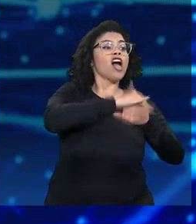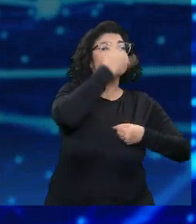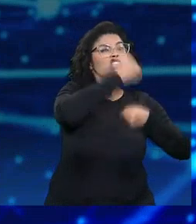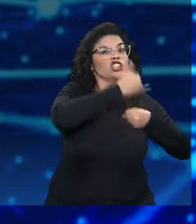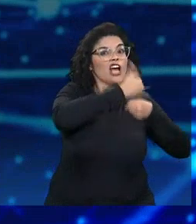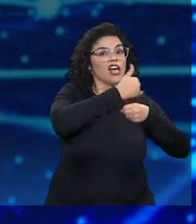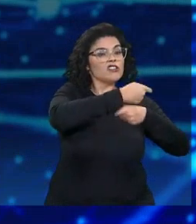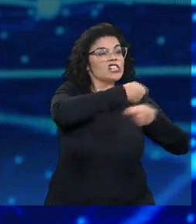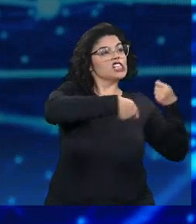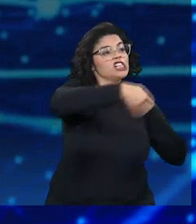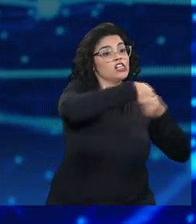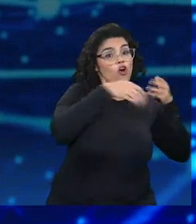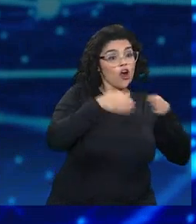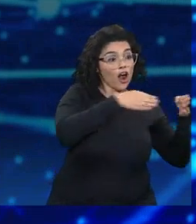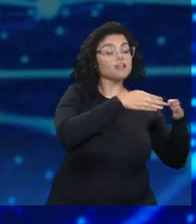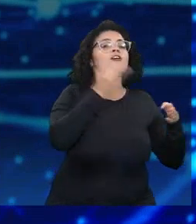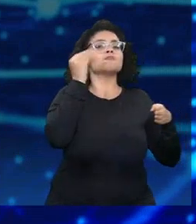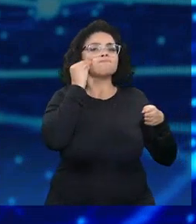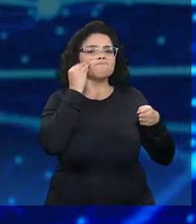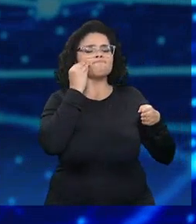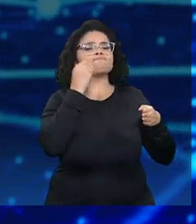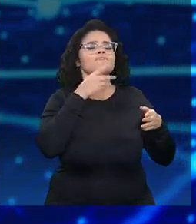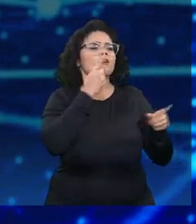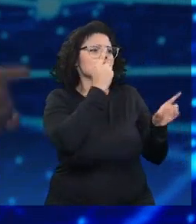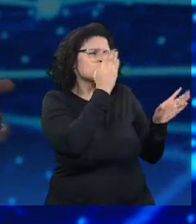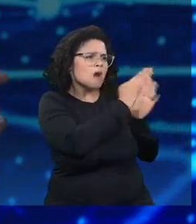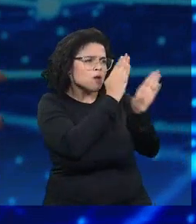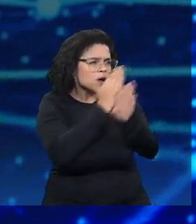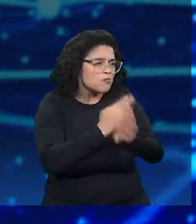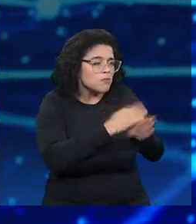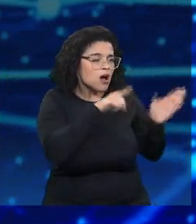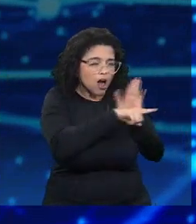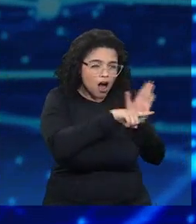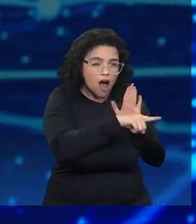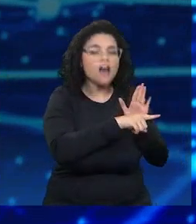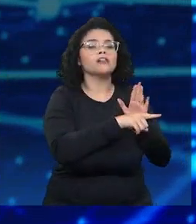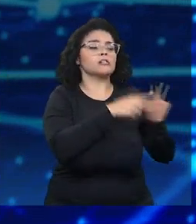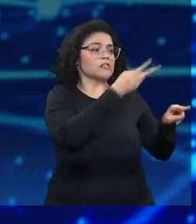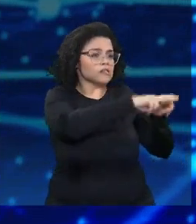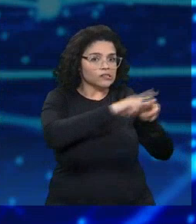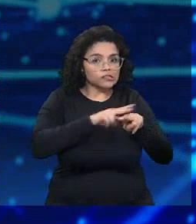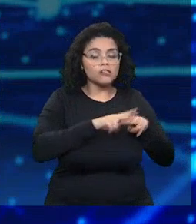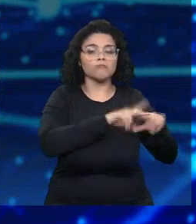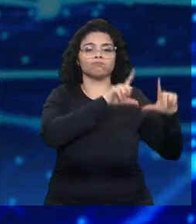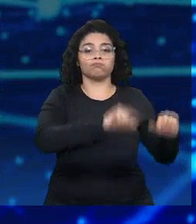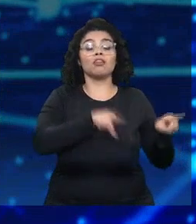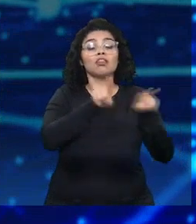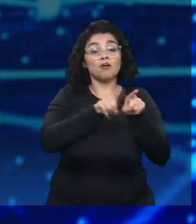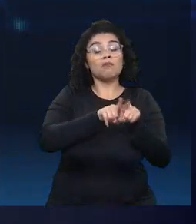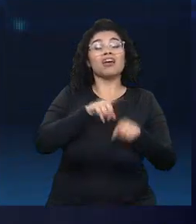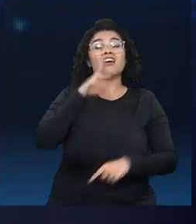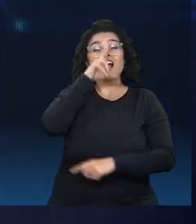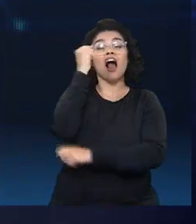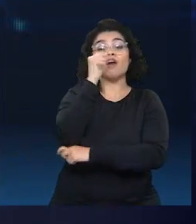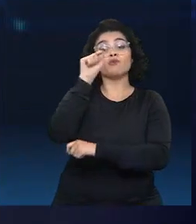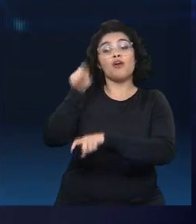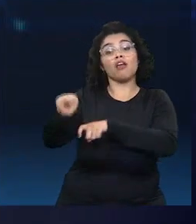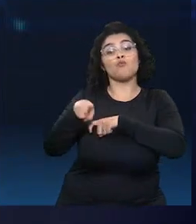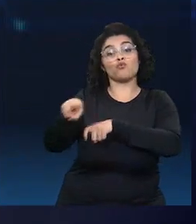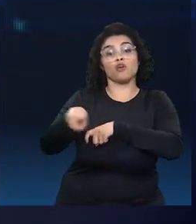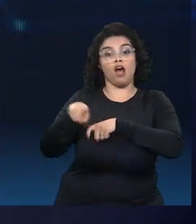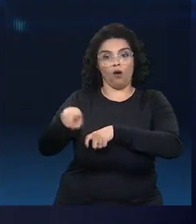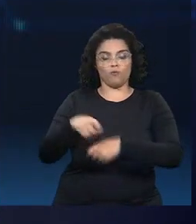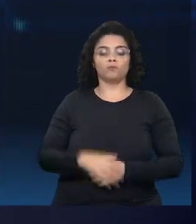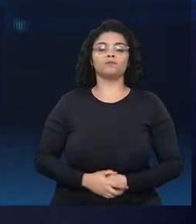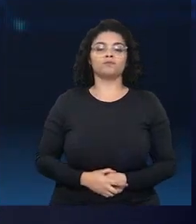incidência dos crimes patrimoniais. Inclusive na área rural, que está muito grave aqui em São Paulo. Candidato Tacis de Freitas,